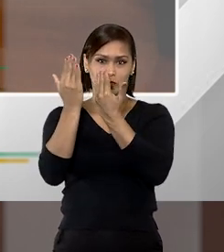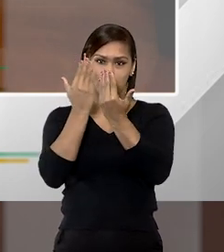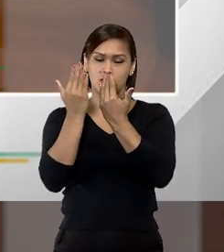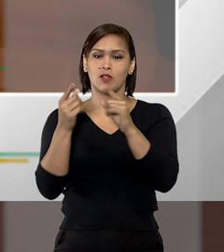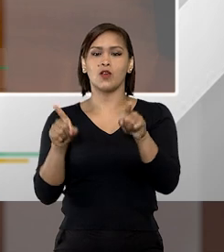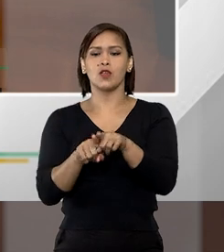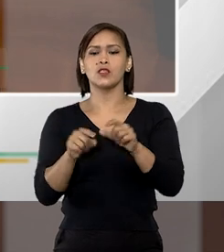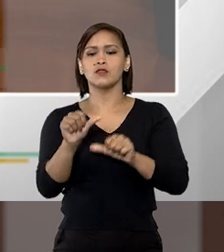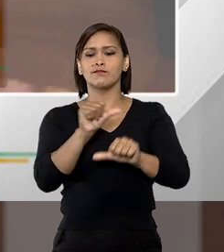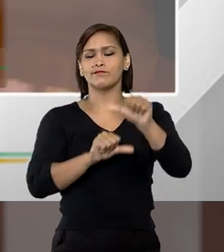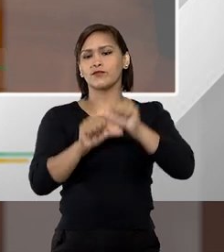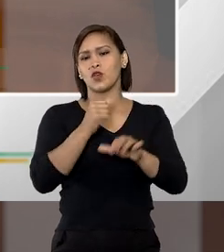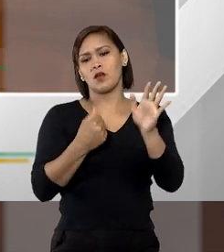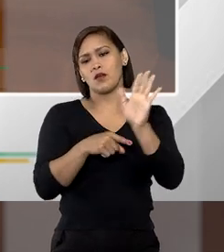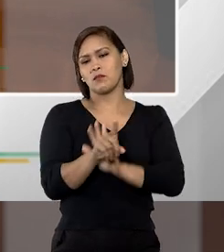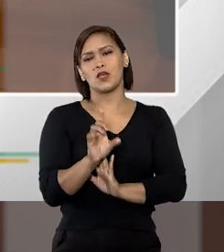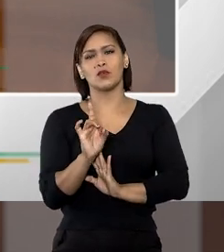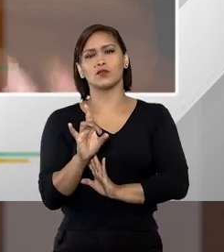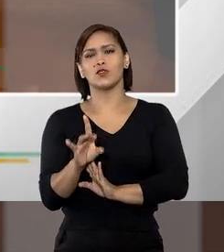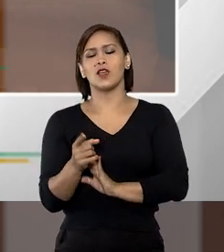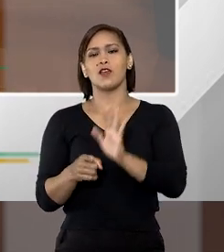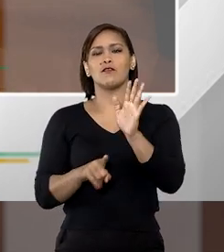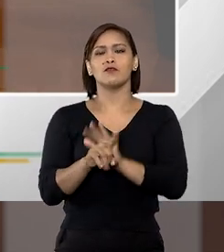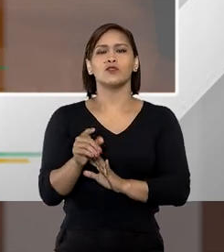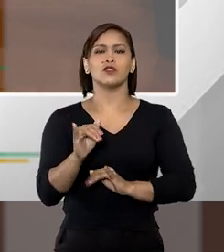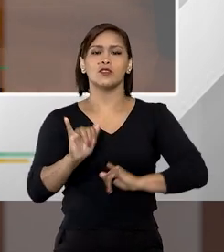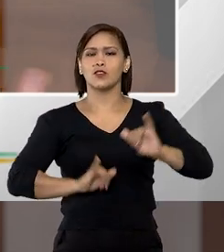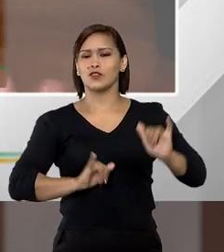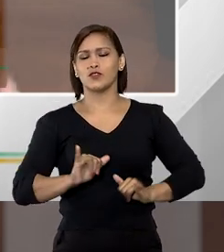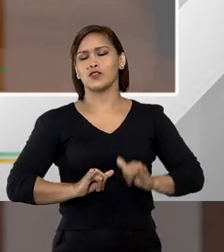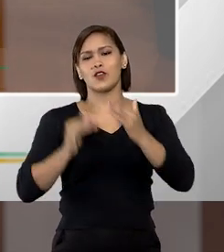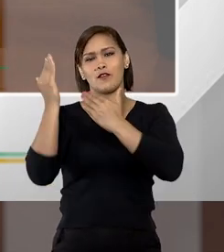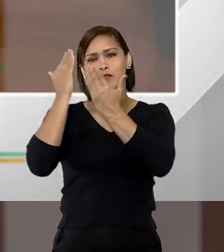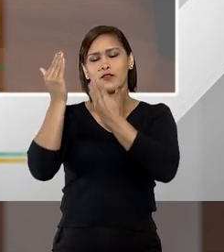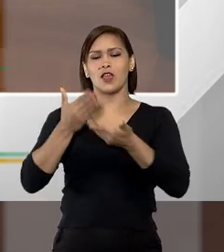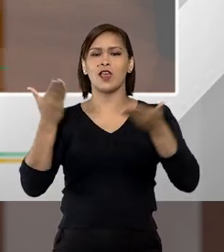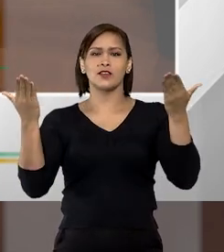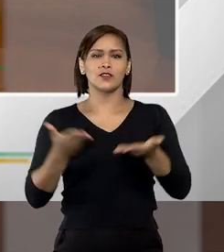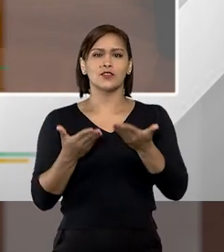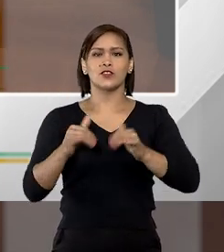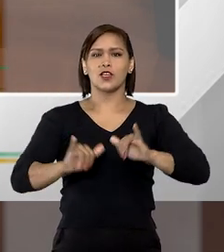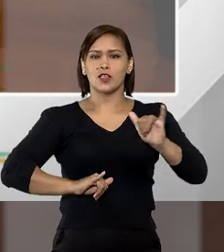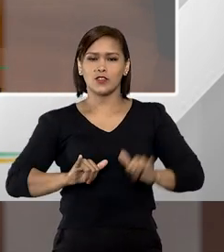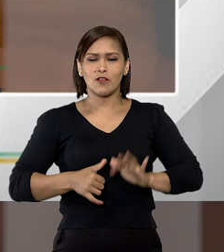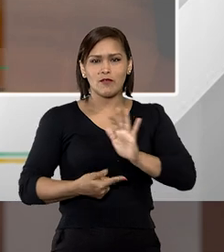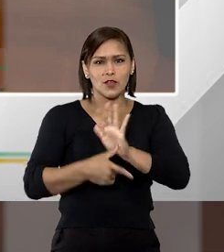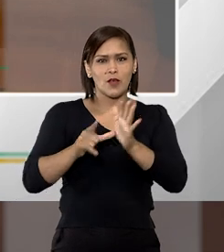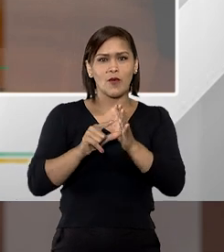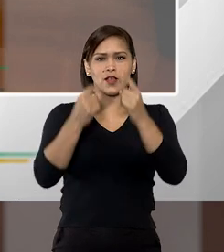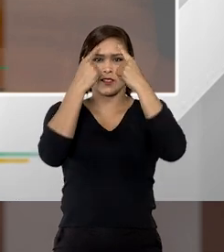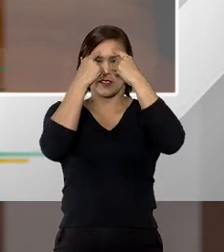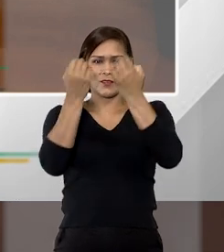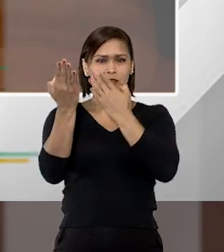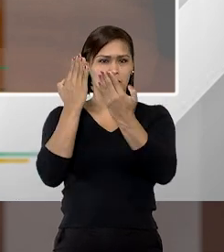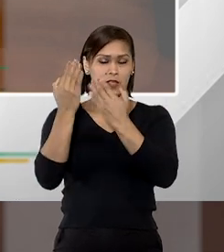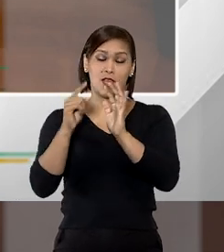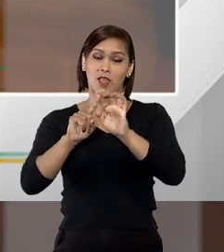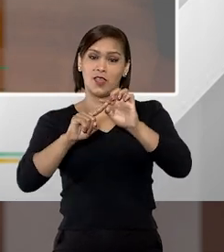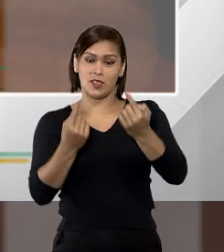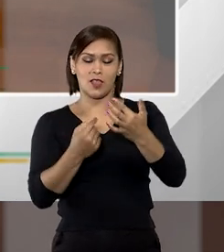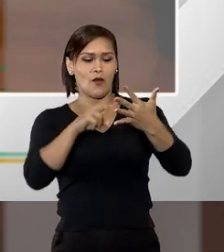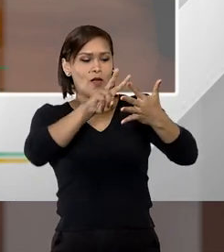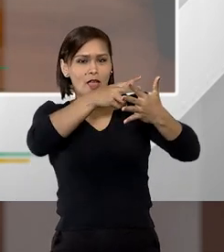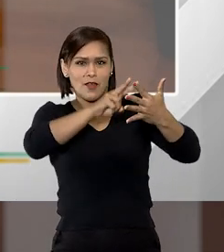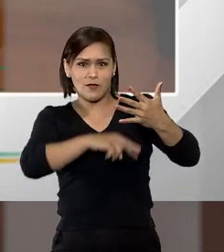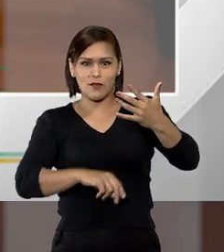no lugar de uma pergunta que fosse genérica você sofre violência psicológica você já sofreu violência psicológica então eu acho que esse